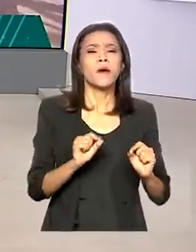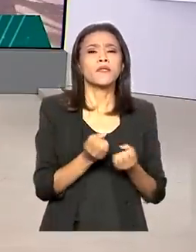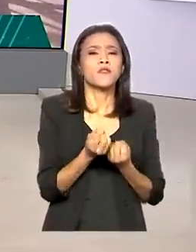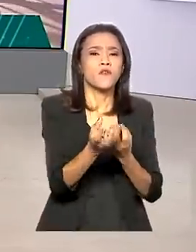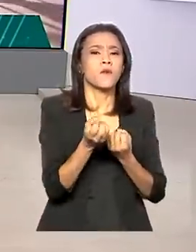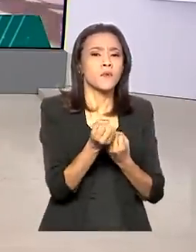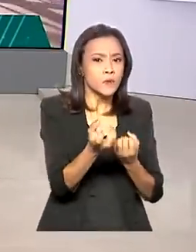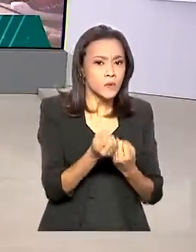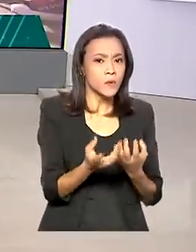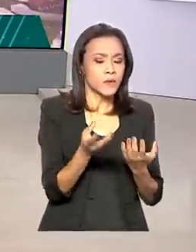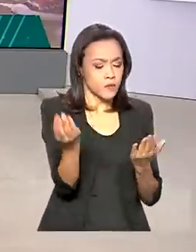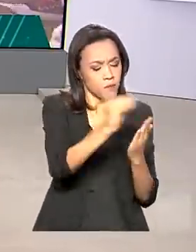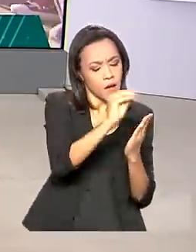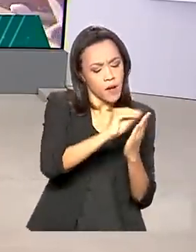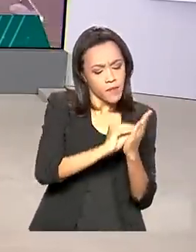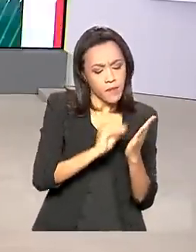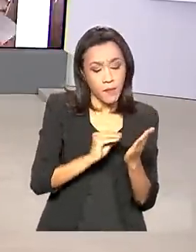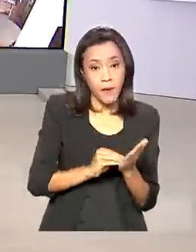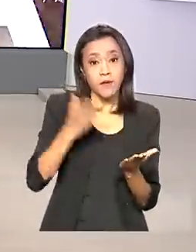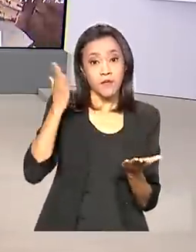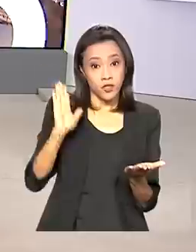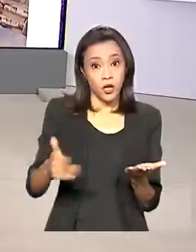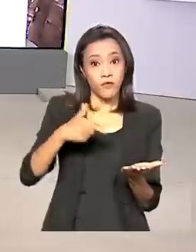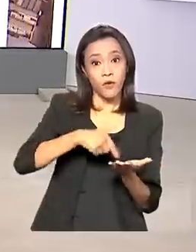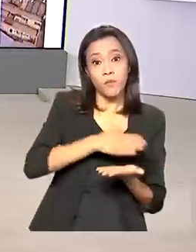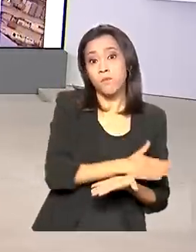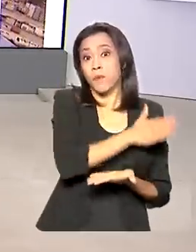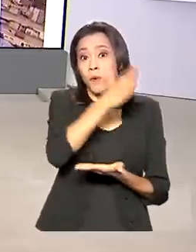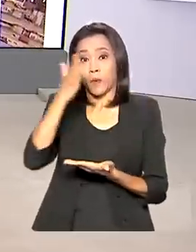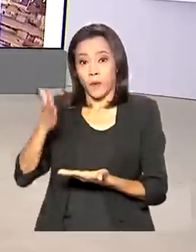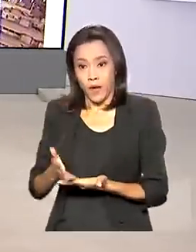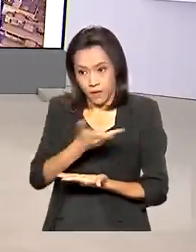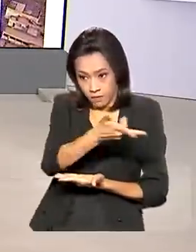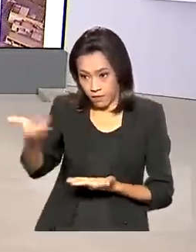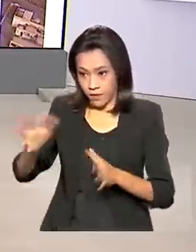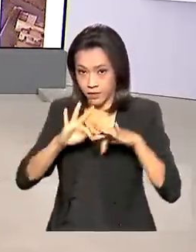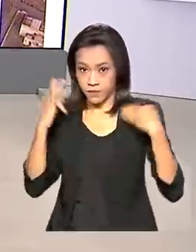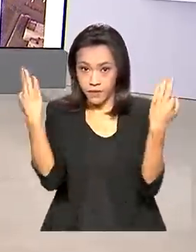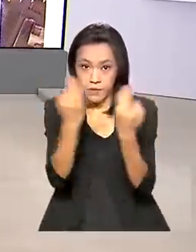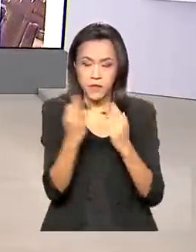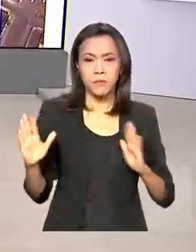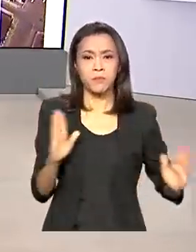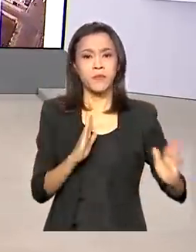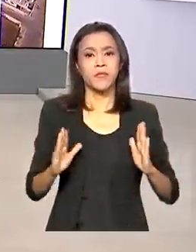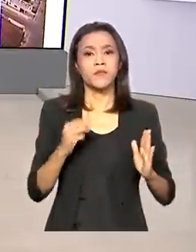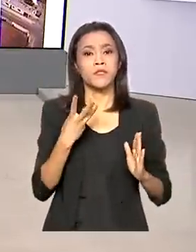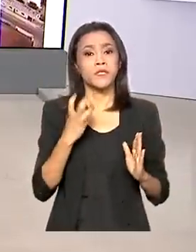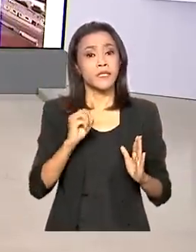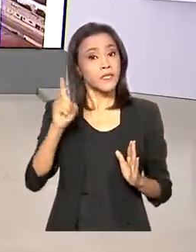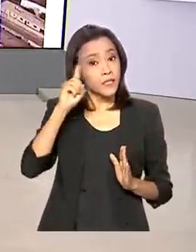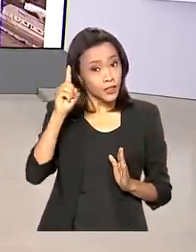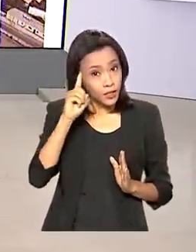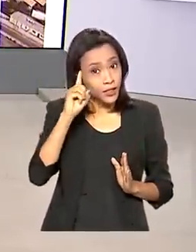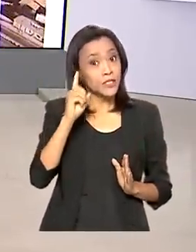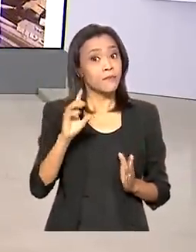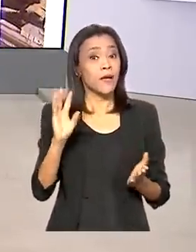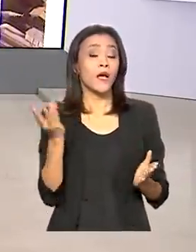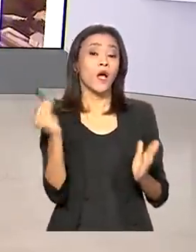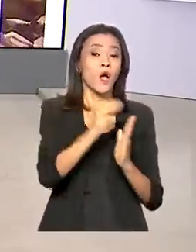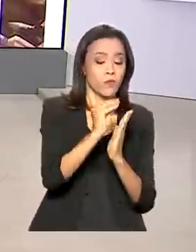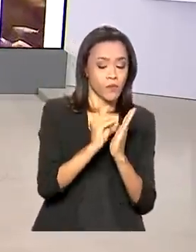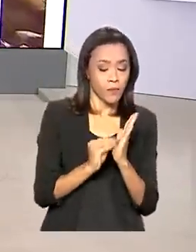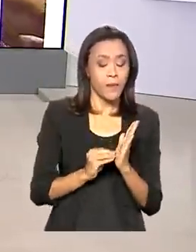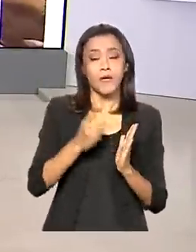no Cadastro Único foi prorrogado. As famílias vão ter mais 30 dias para regularizar a situação e não perder os